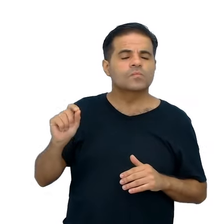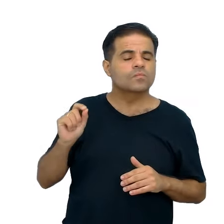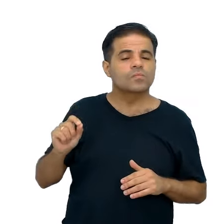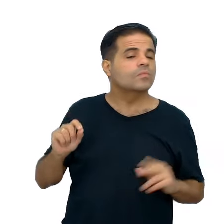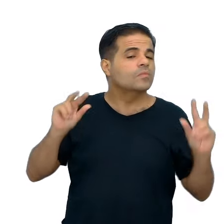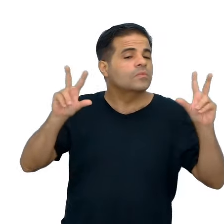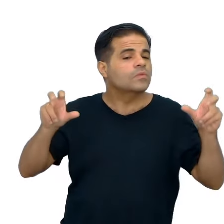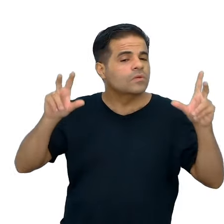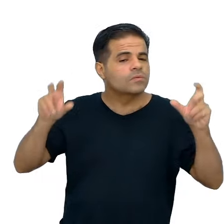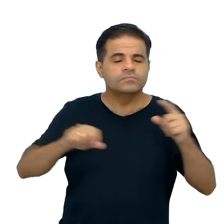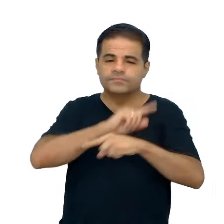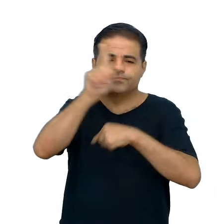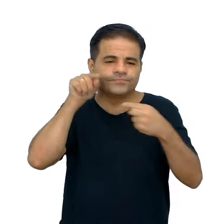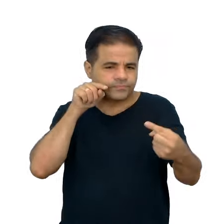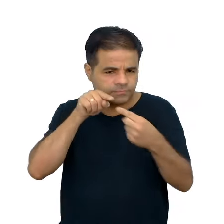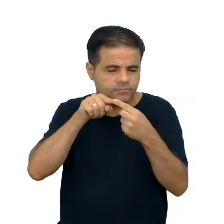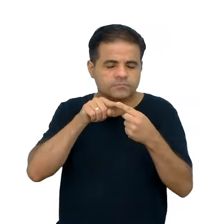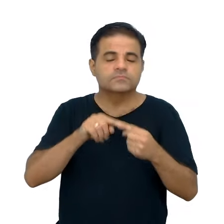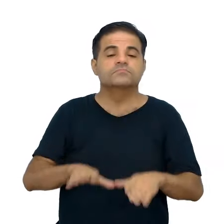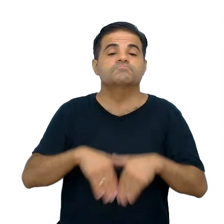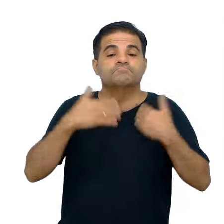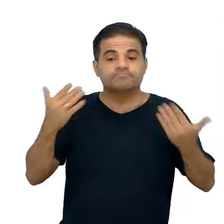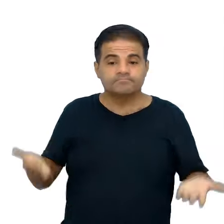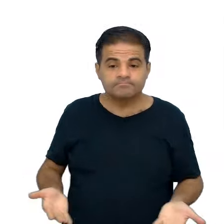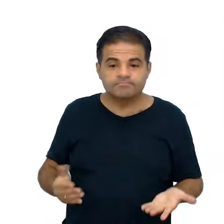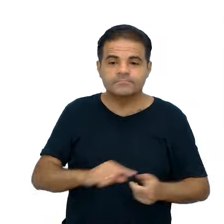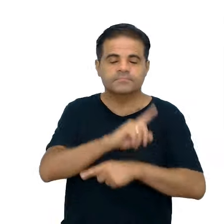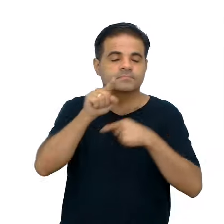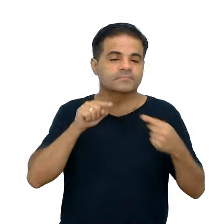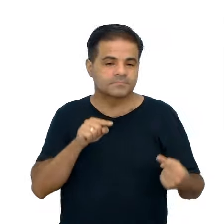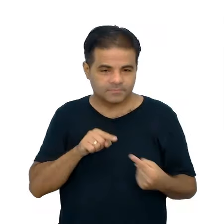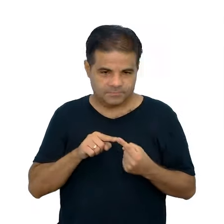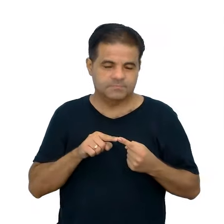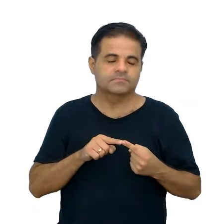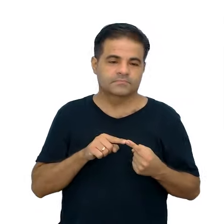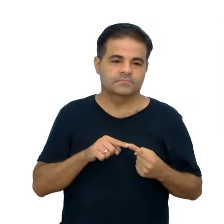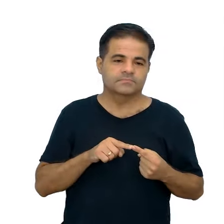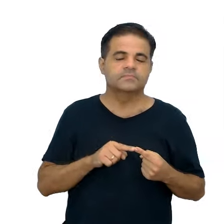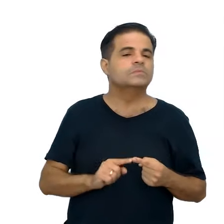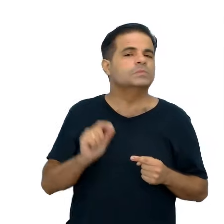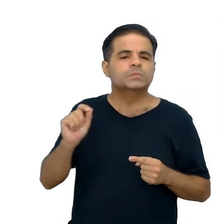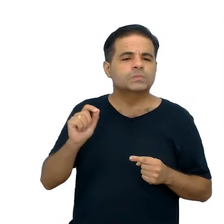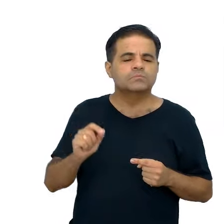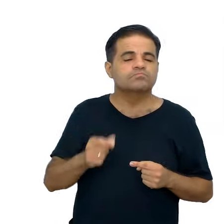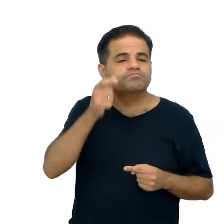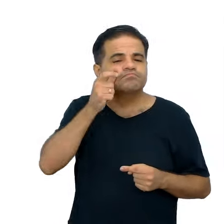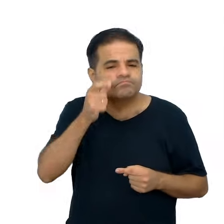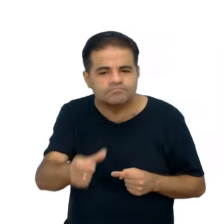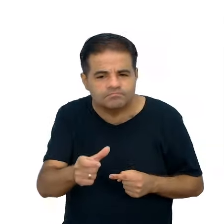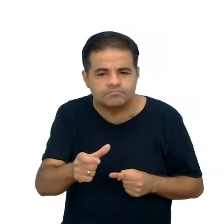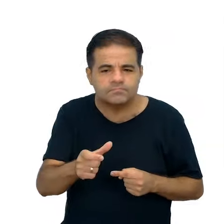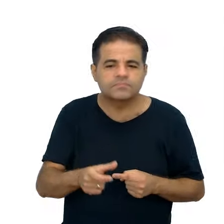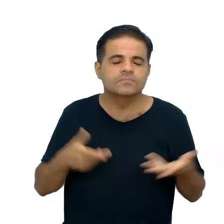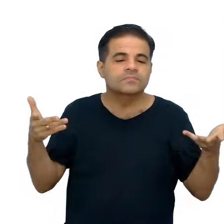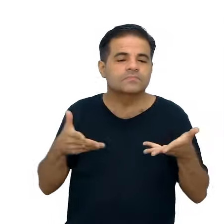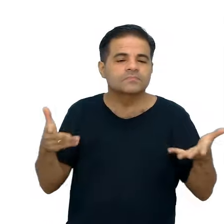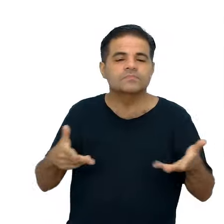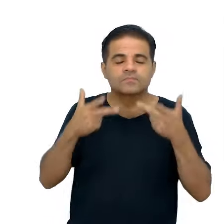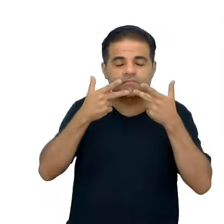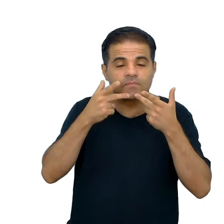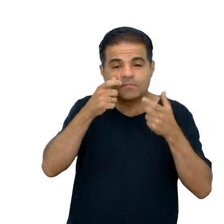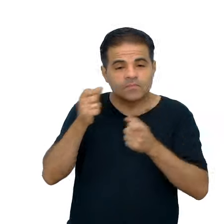sobre os nossos objetivos. Então, quais são os objetivos que aqui nos interessa falar agora? Vamos